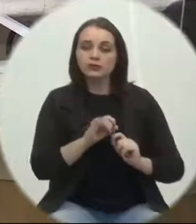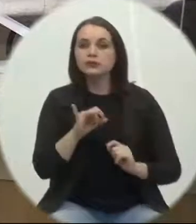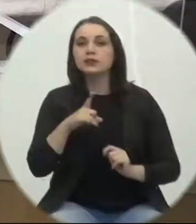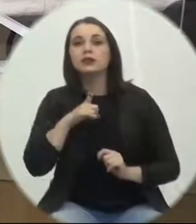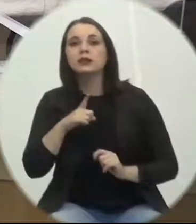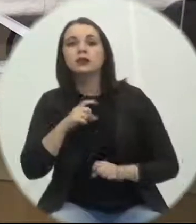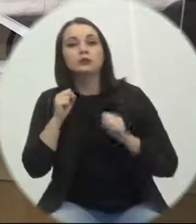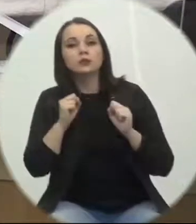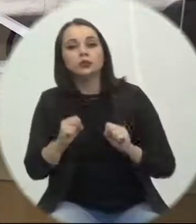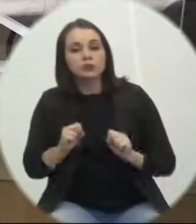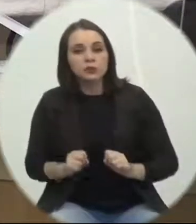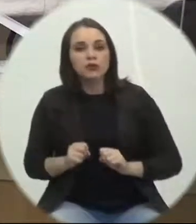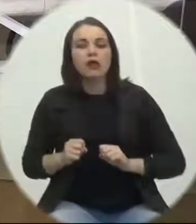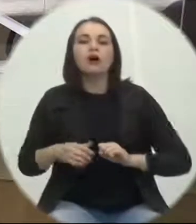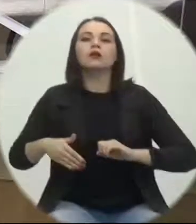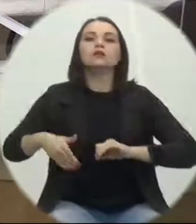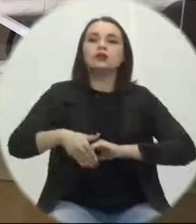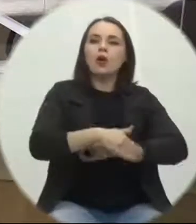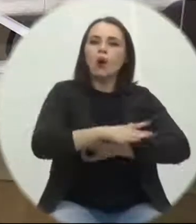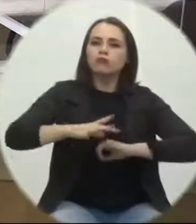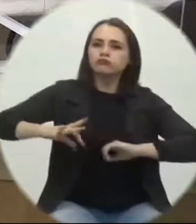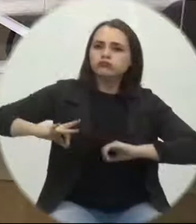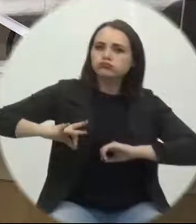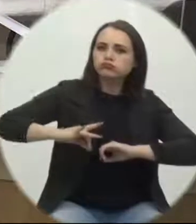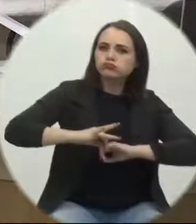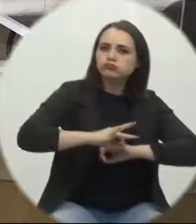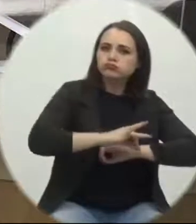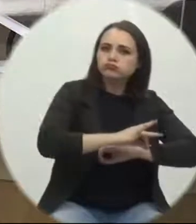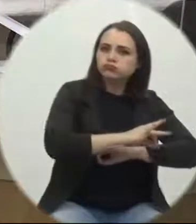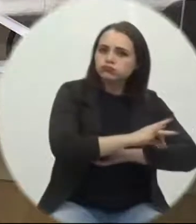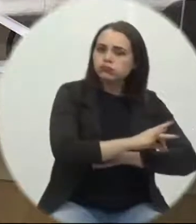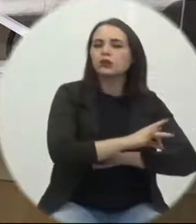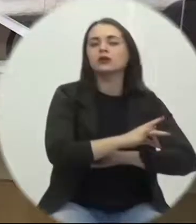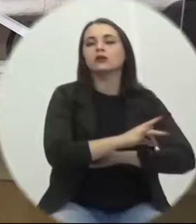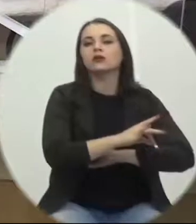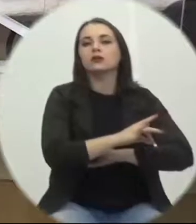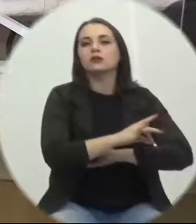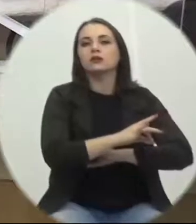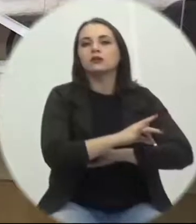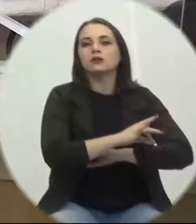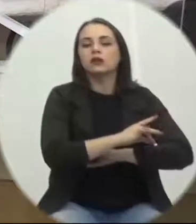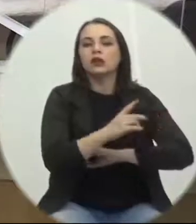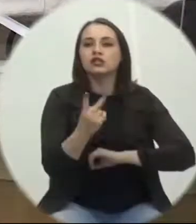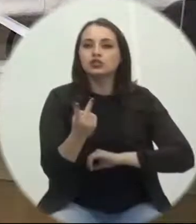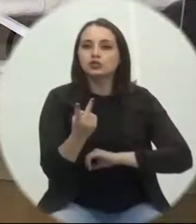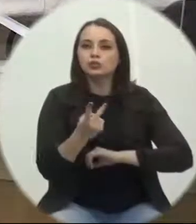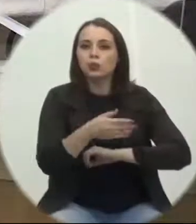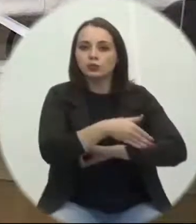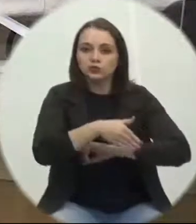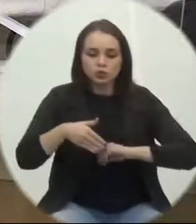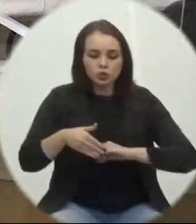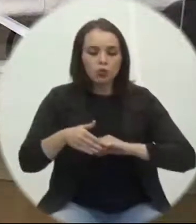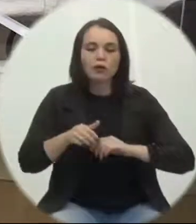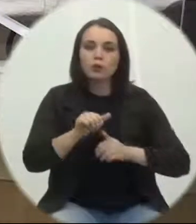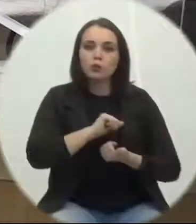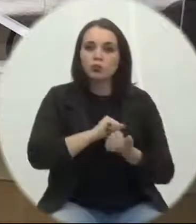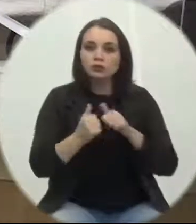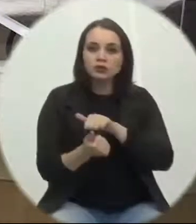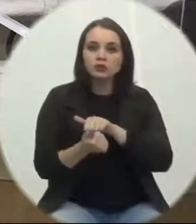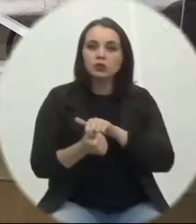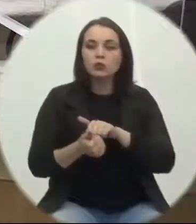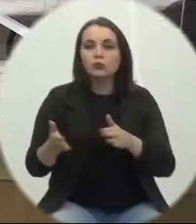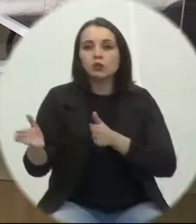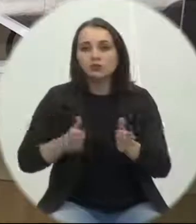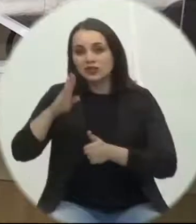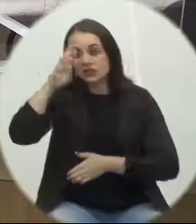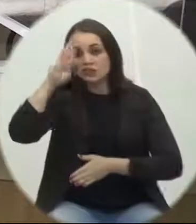possibilidade de asfaltar o controle da rua Dom Jaime do bairro Câmara e a rua Uruçanga, transformando-a em um acesso principal para quem desce